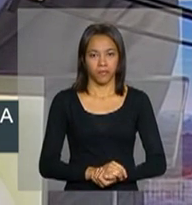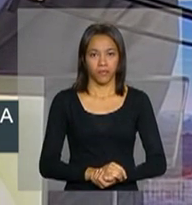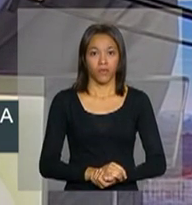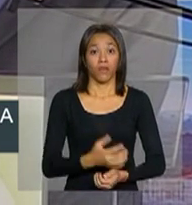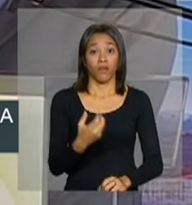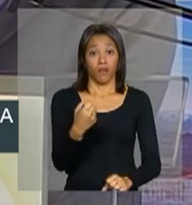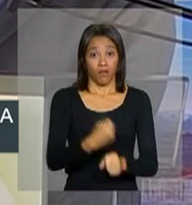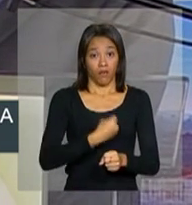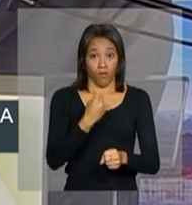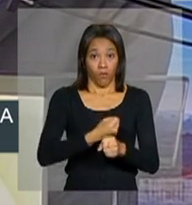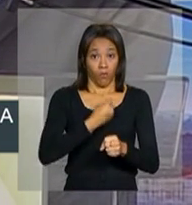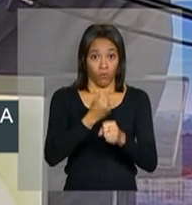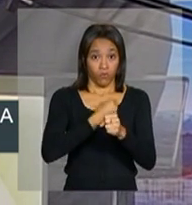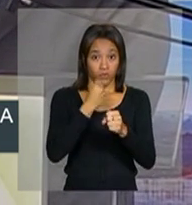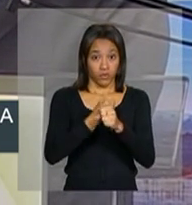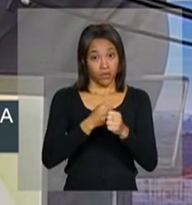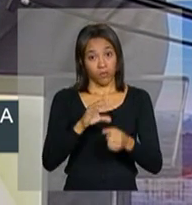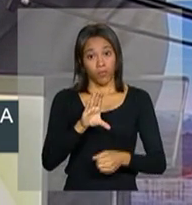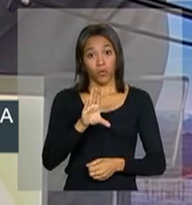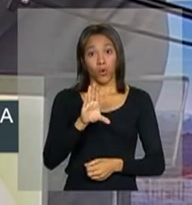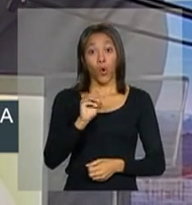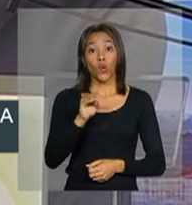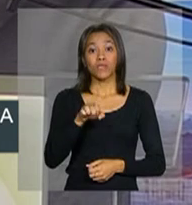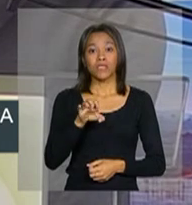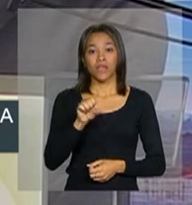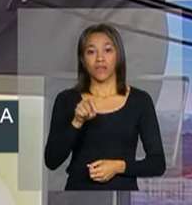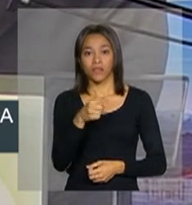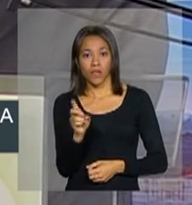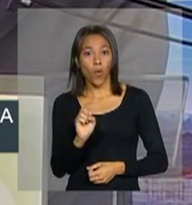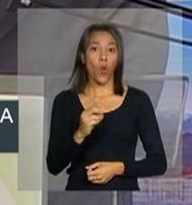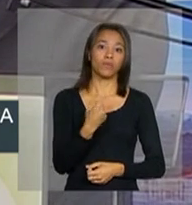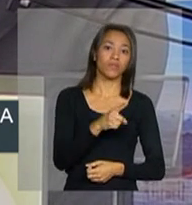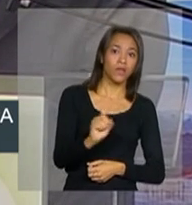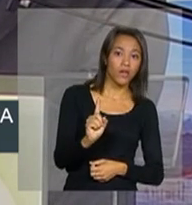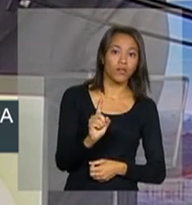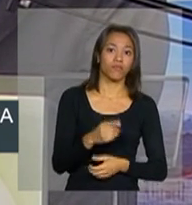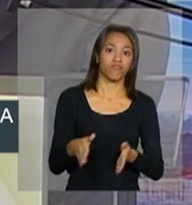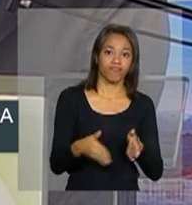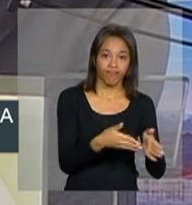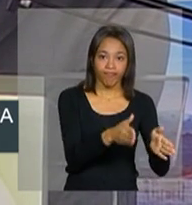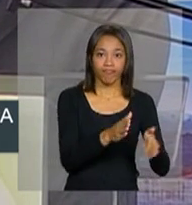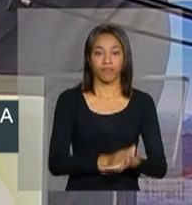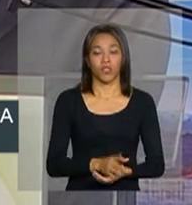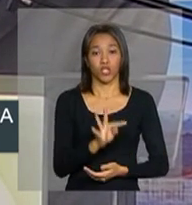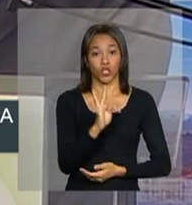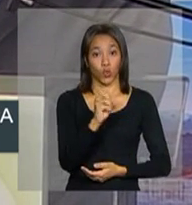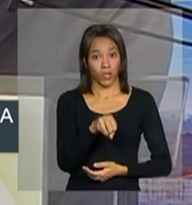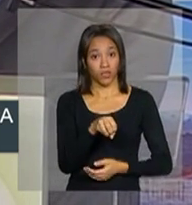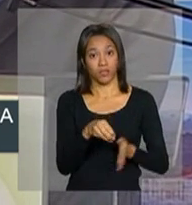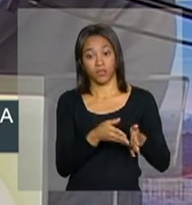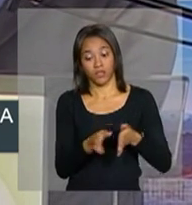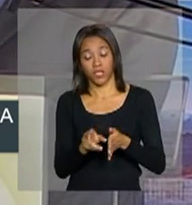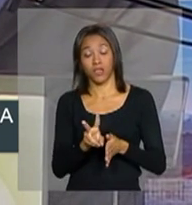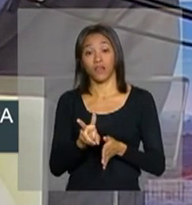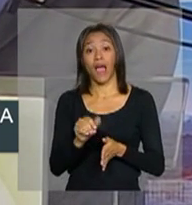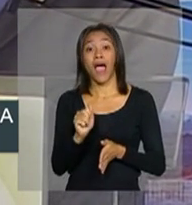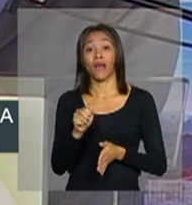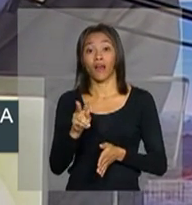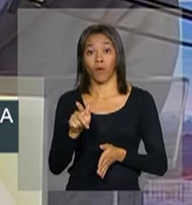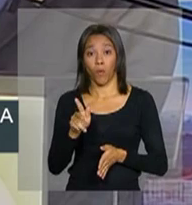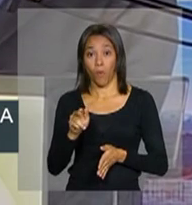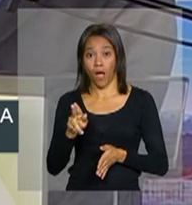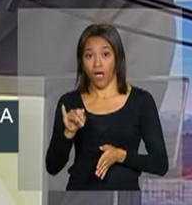Construção, por concessão ou não, da hidrovia Araguaia-Tocantins. Construção da usina